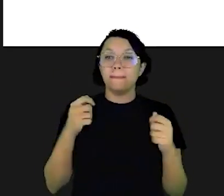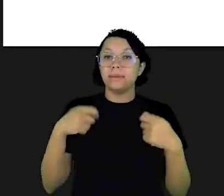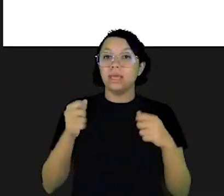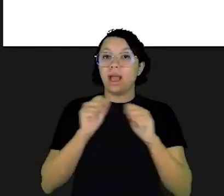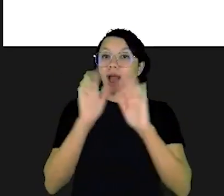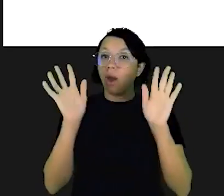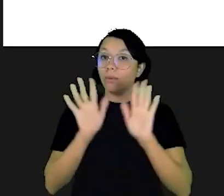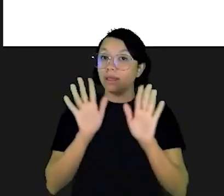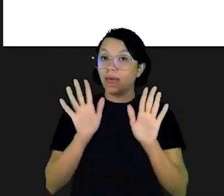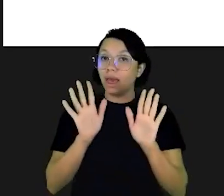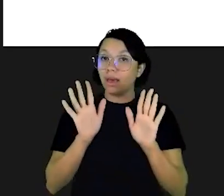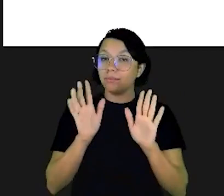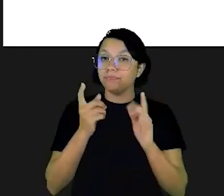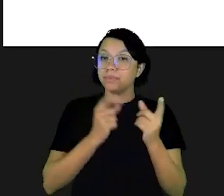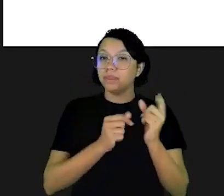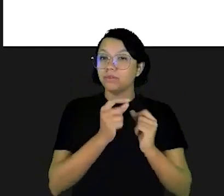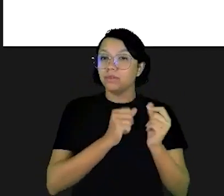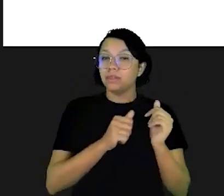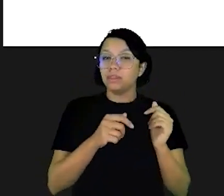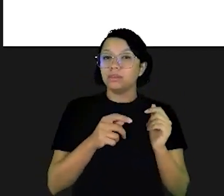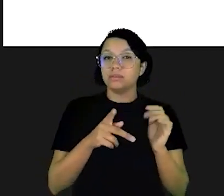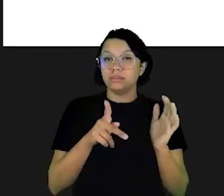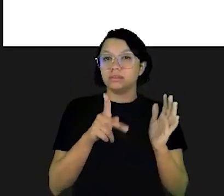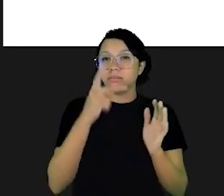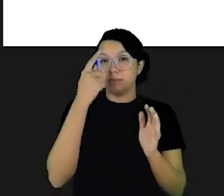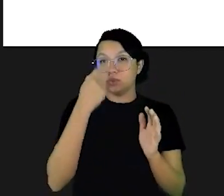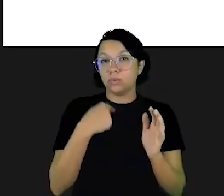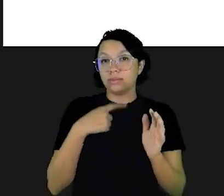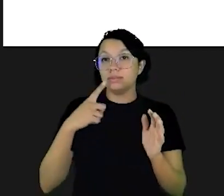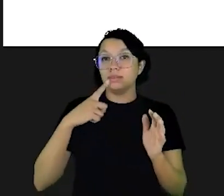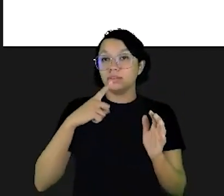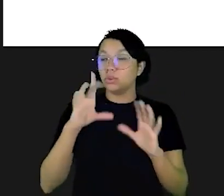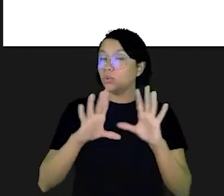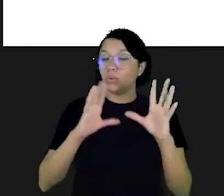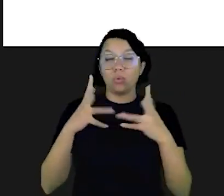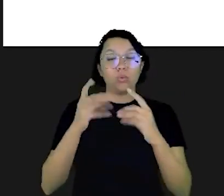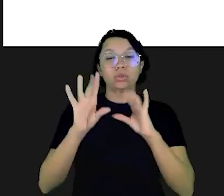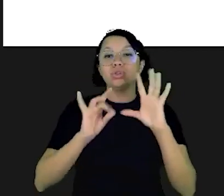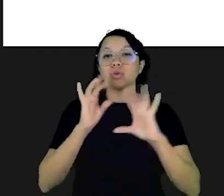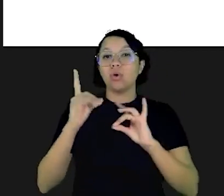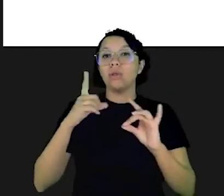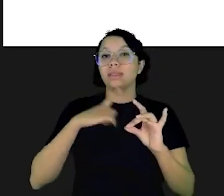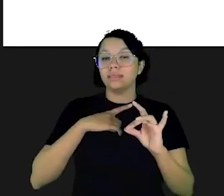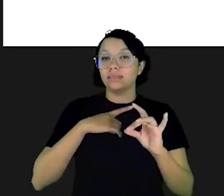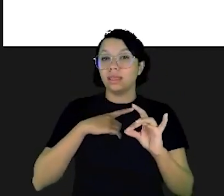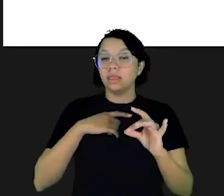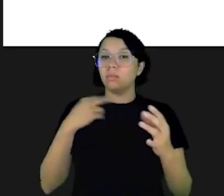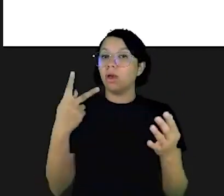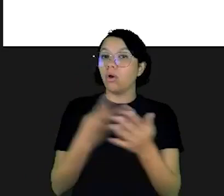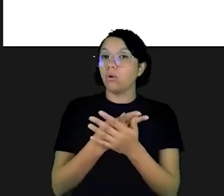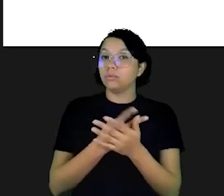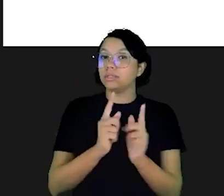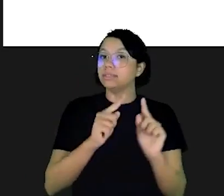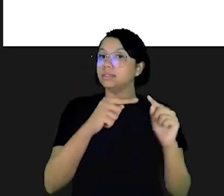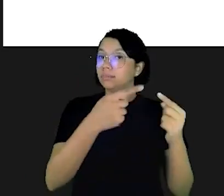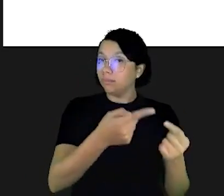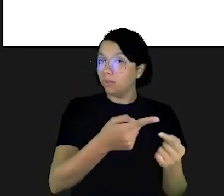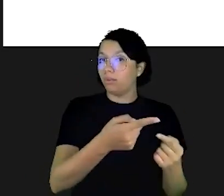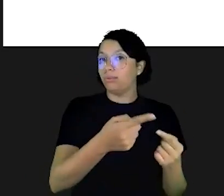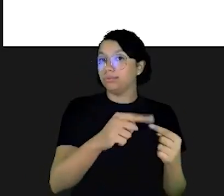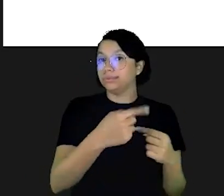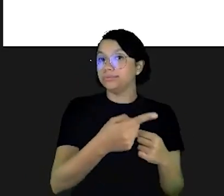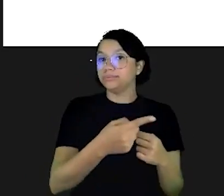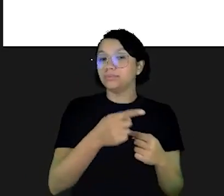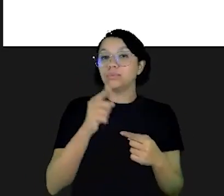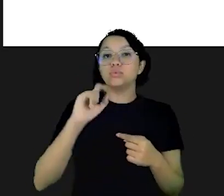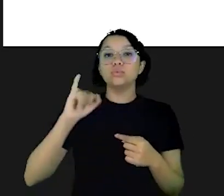duas opções, é preciso que a gente deixe algo claro. Em finanças pessoais toda escolha tem uma consequência e essas consequências